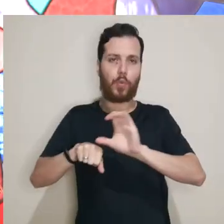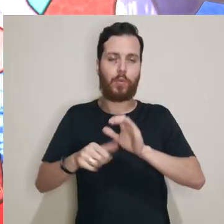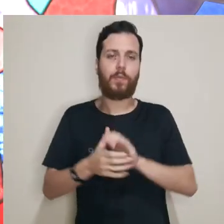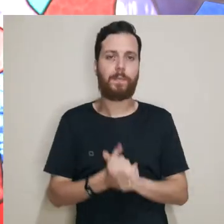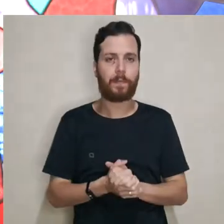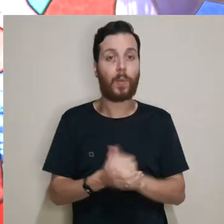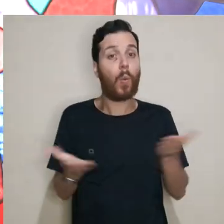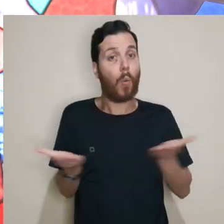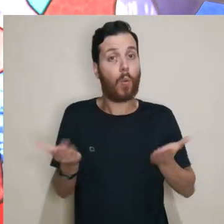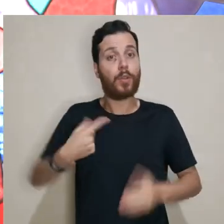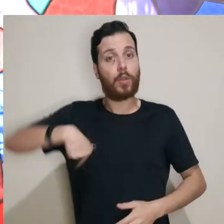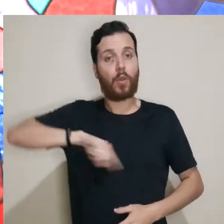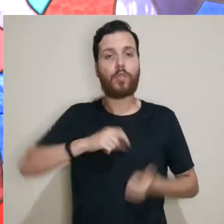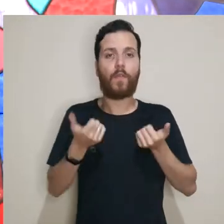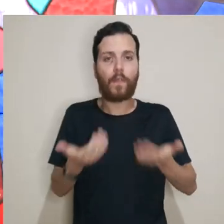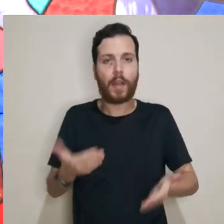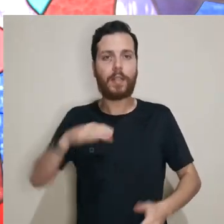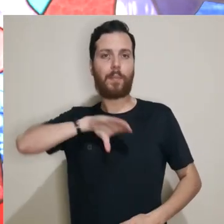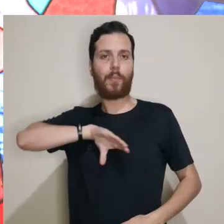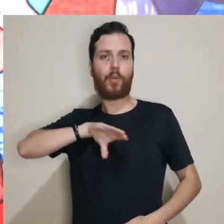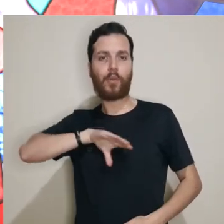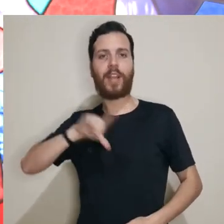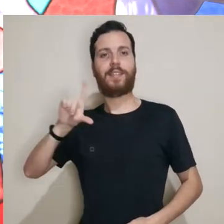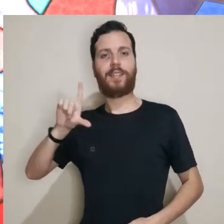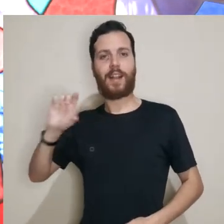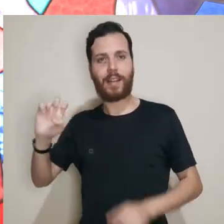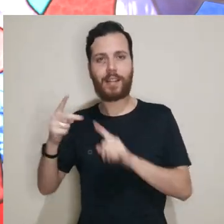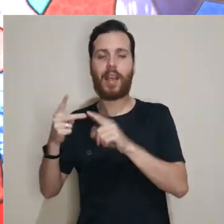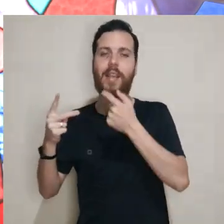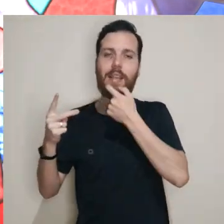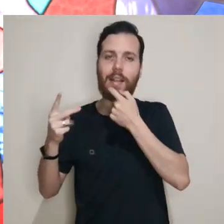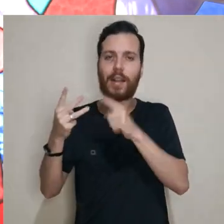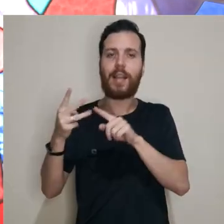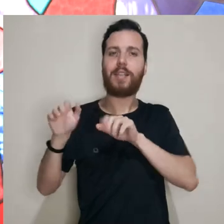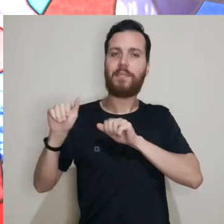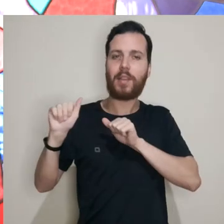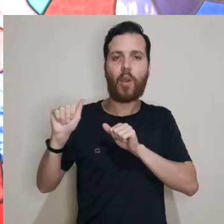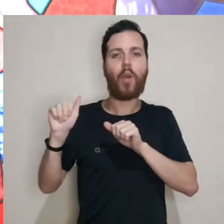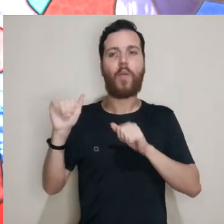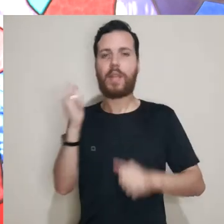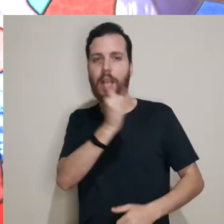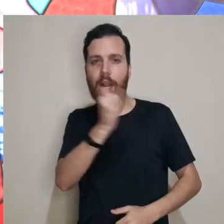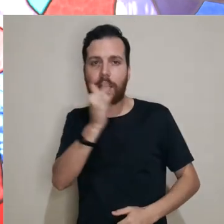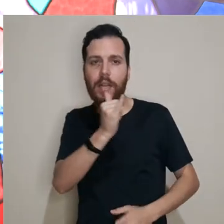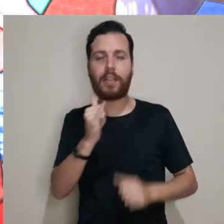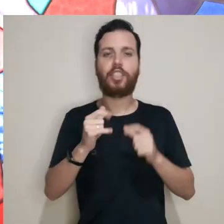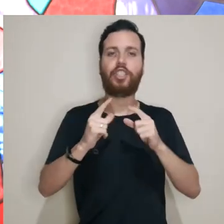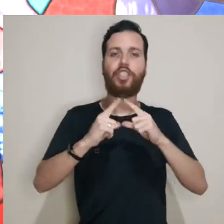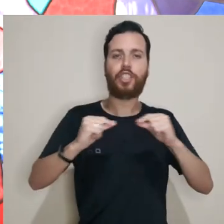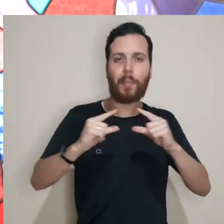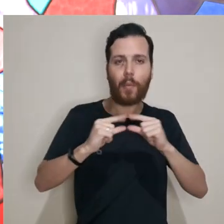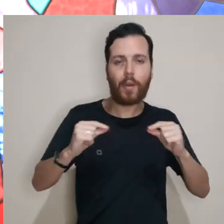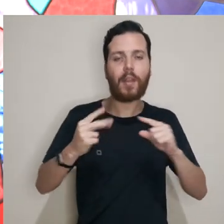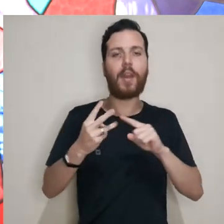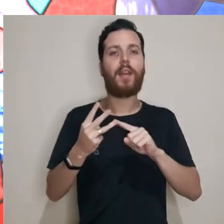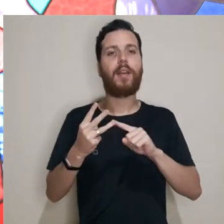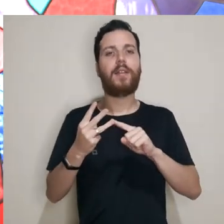E hoje nós ofertamos português como língua estrangeira, inglês, espanhol, italiano,